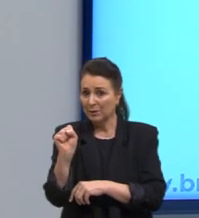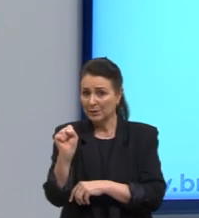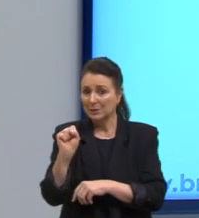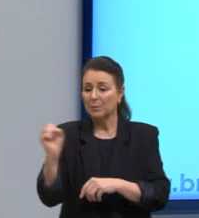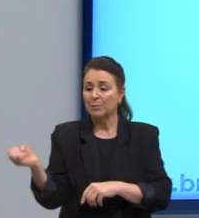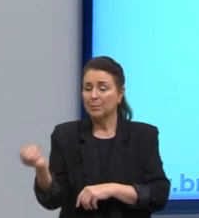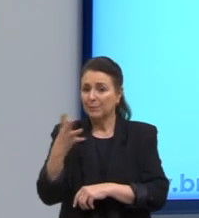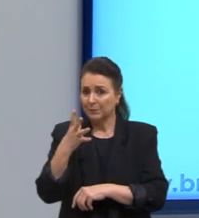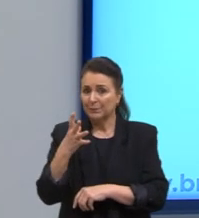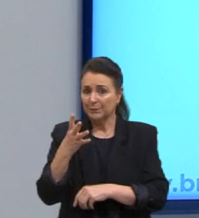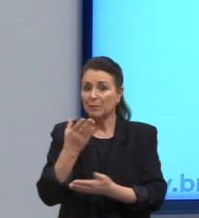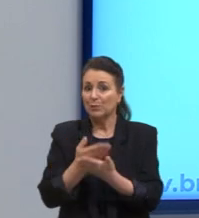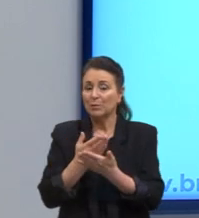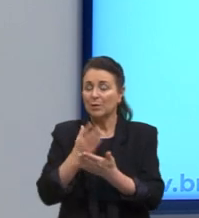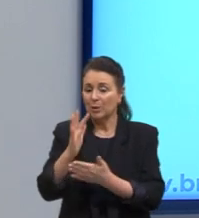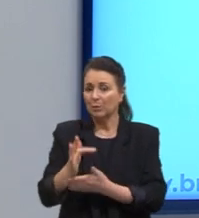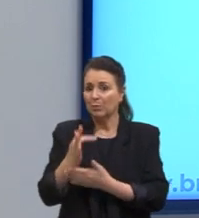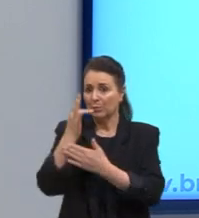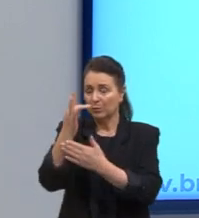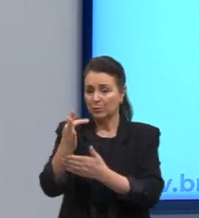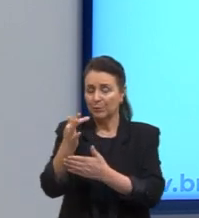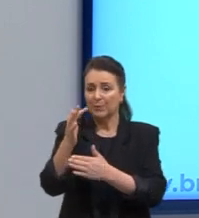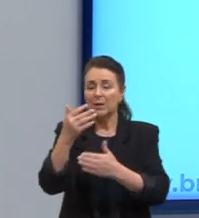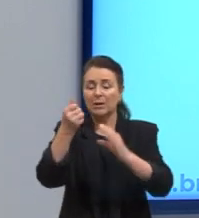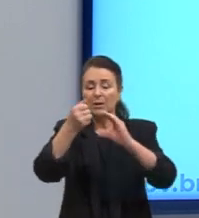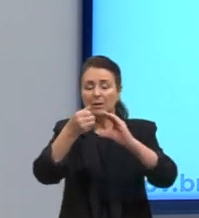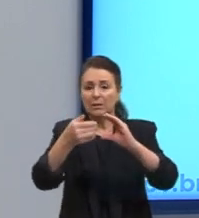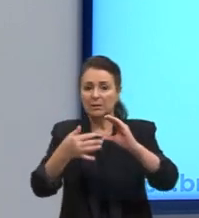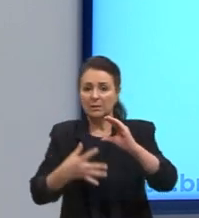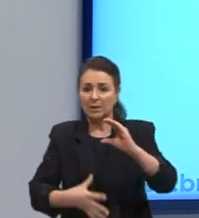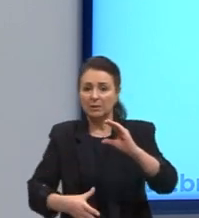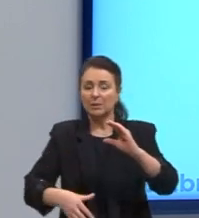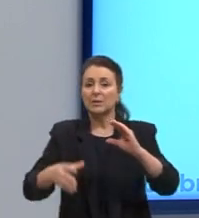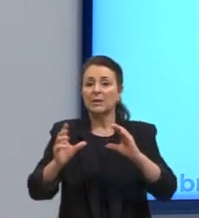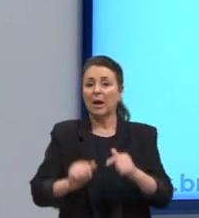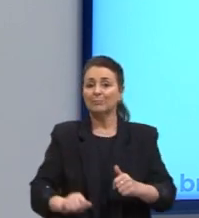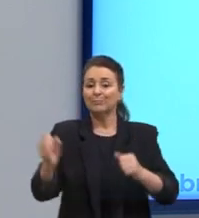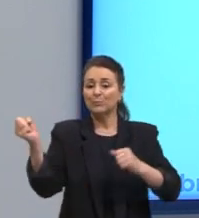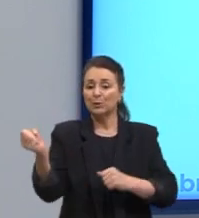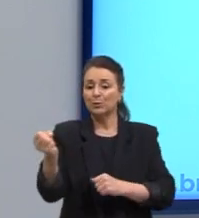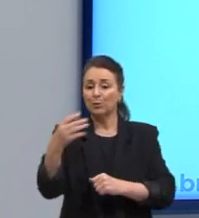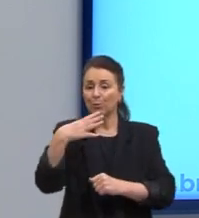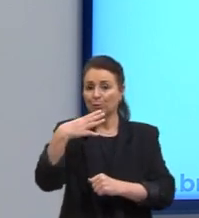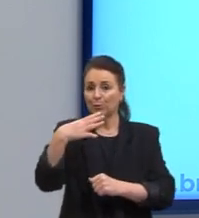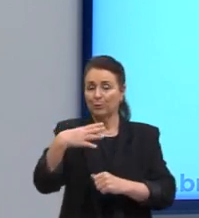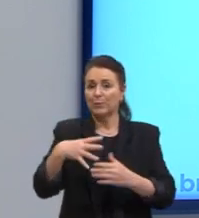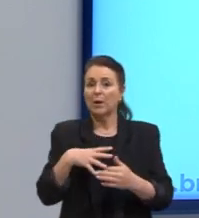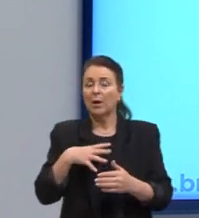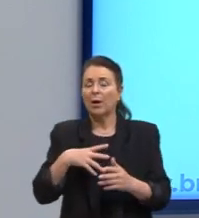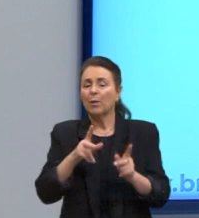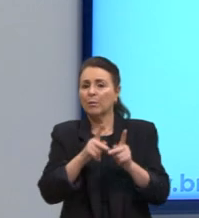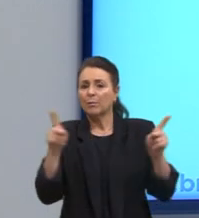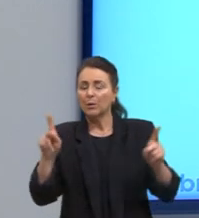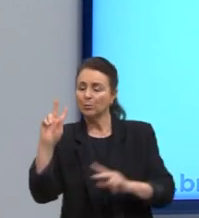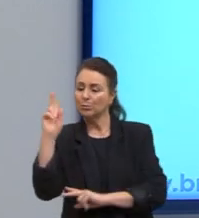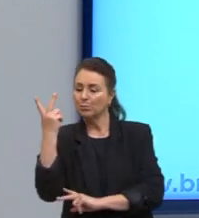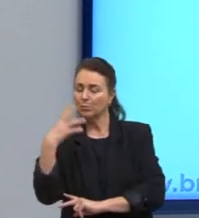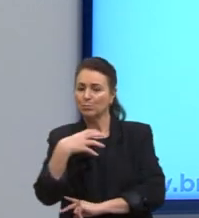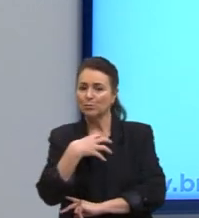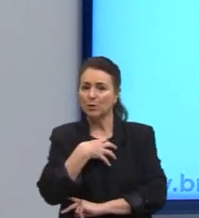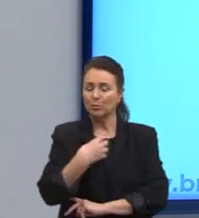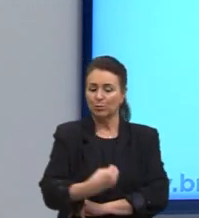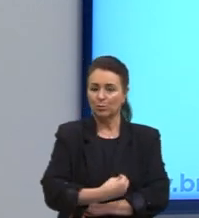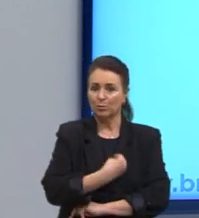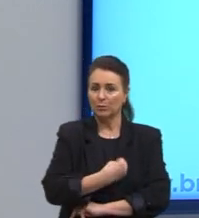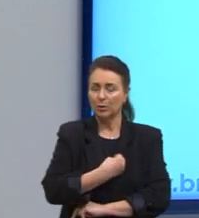Olha, algumas crises, algumas características, características da modernidade. Então, é uma época histórica e uma forma de vida em